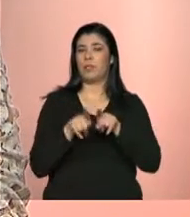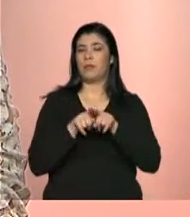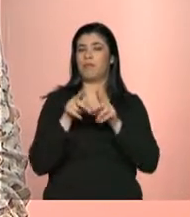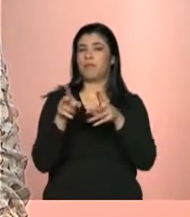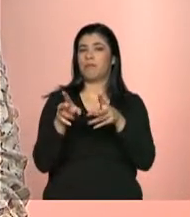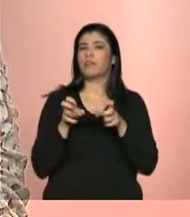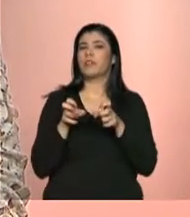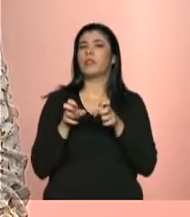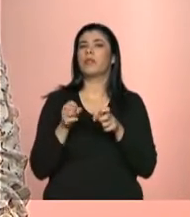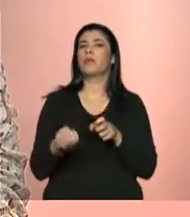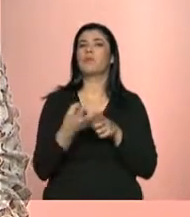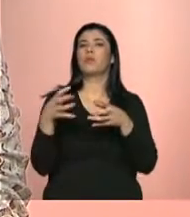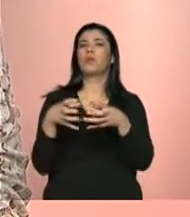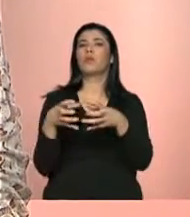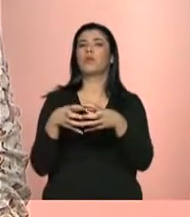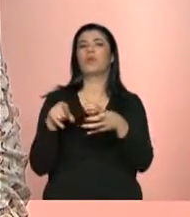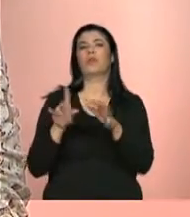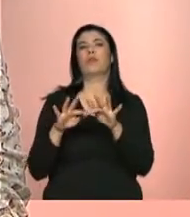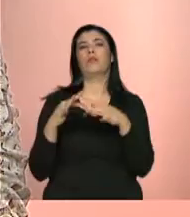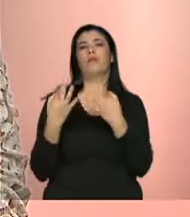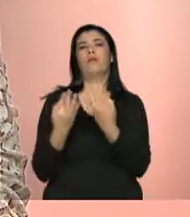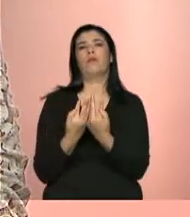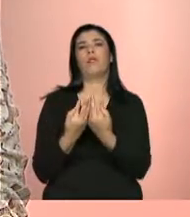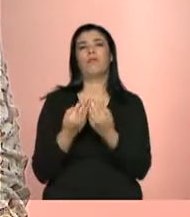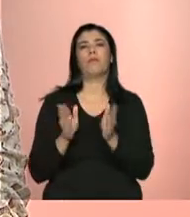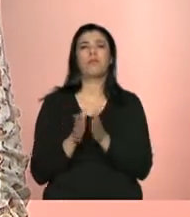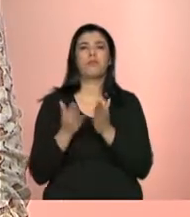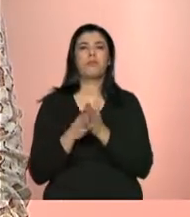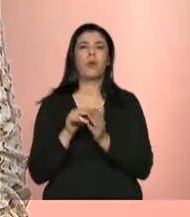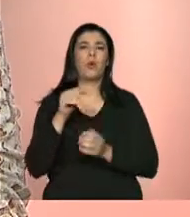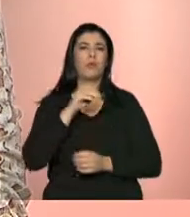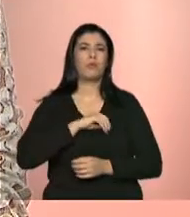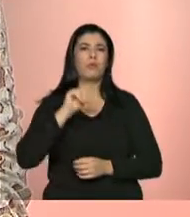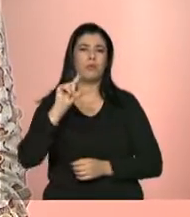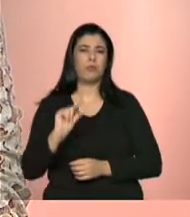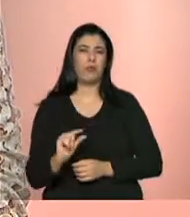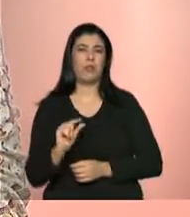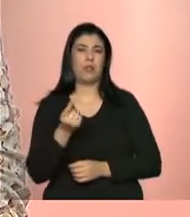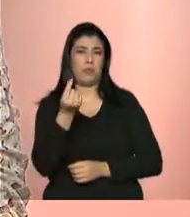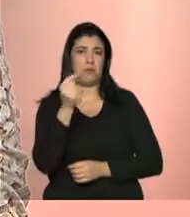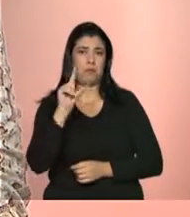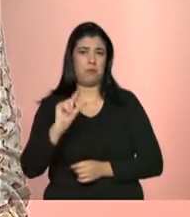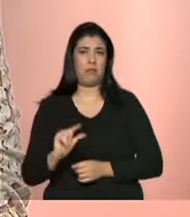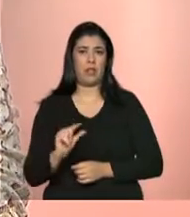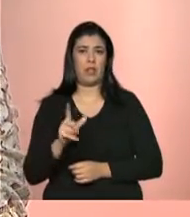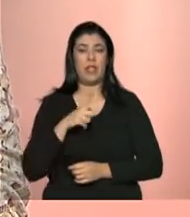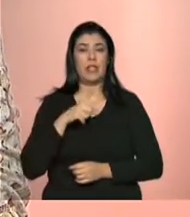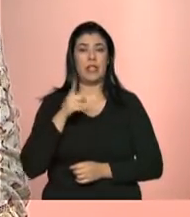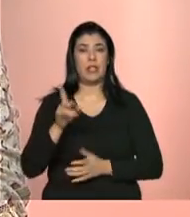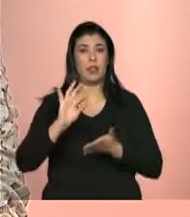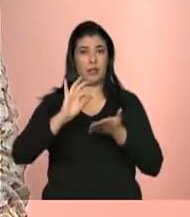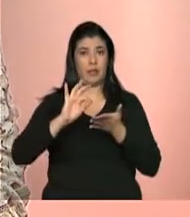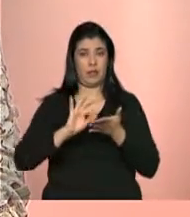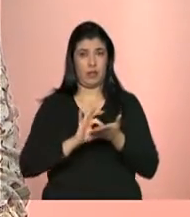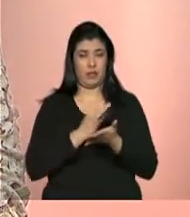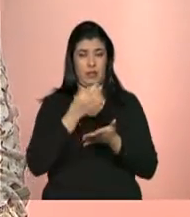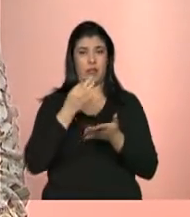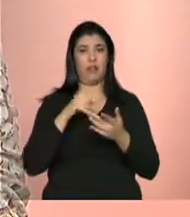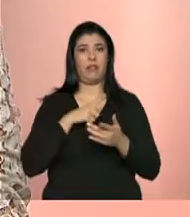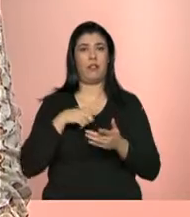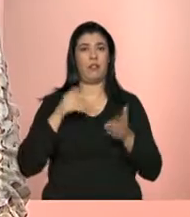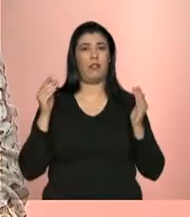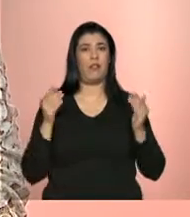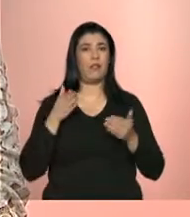dessas famílias de baixa renda, né? Então, como você colocou aqui, uma vez cadastrada, dá o direito ao acesso ao programa,